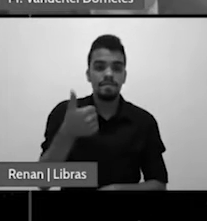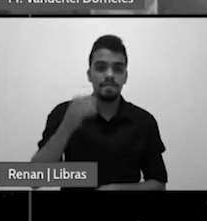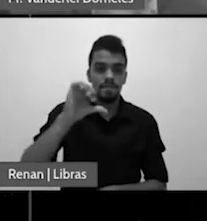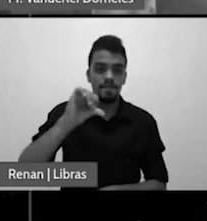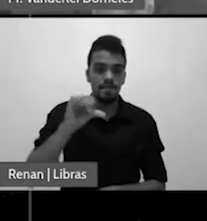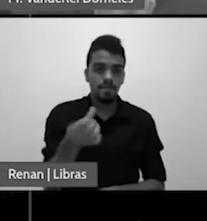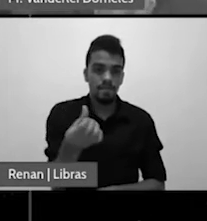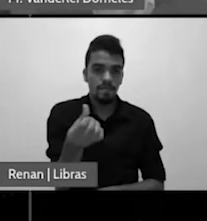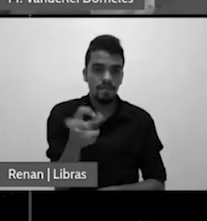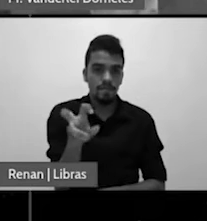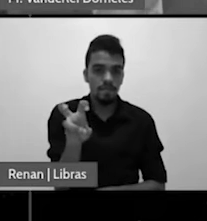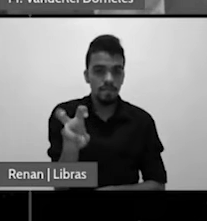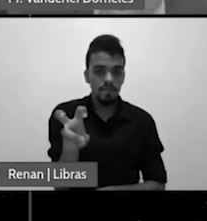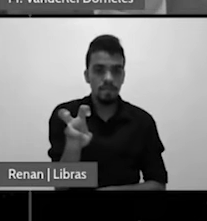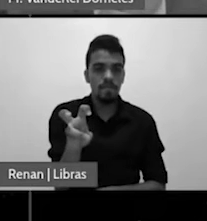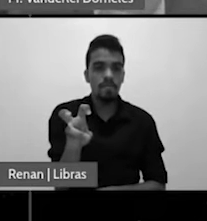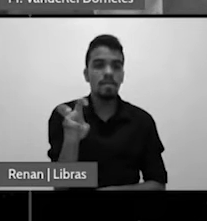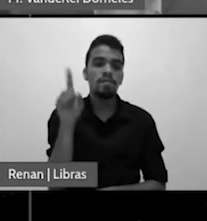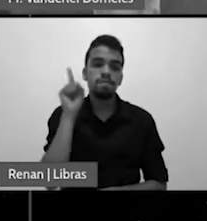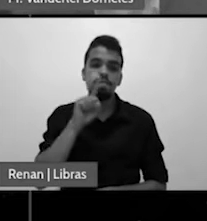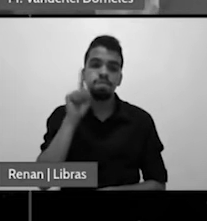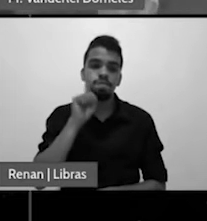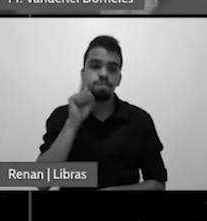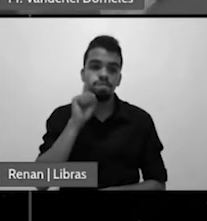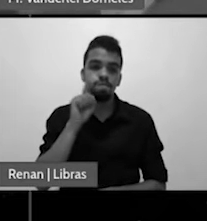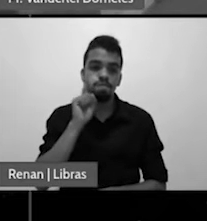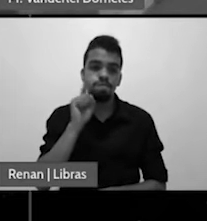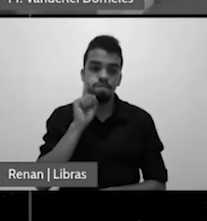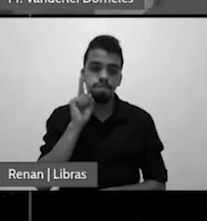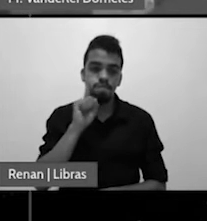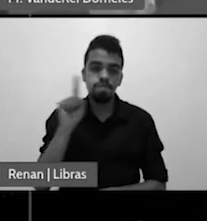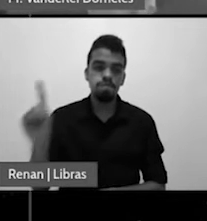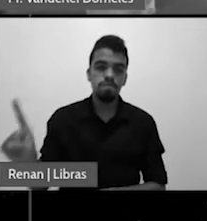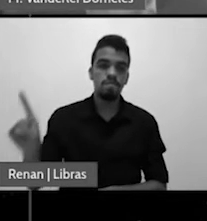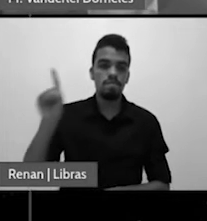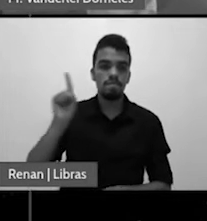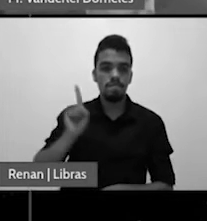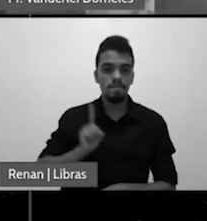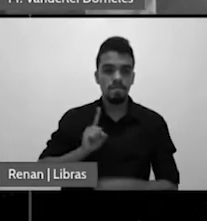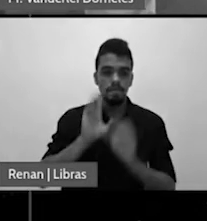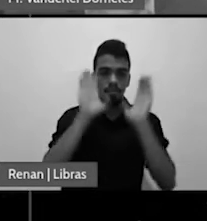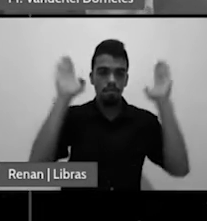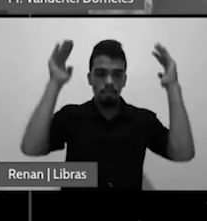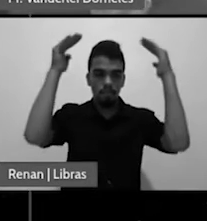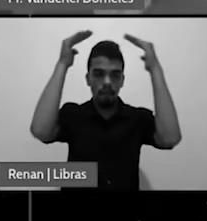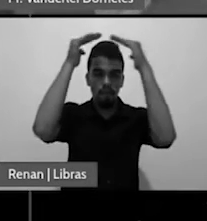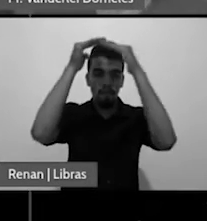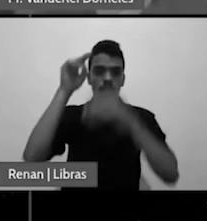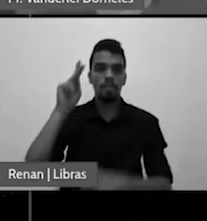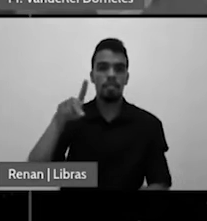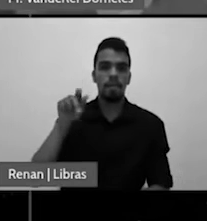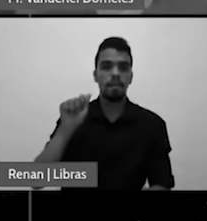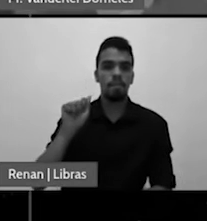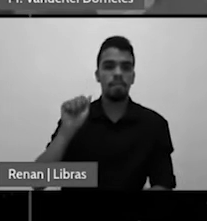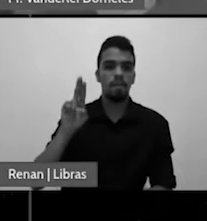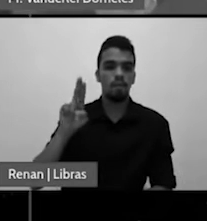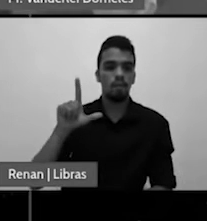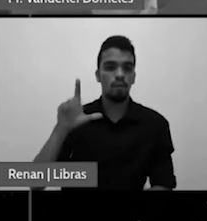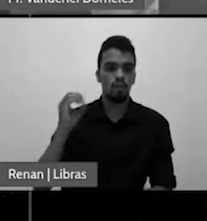receberam o Pontífice Romano então o Papa Paulo VI foi o primeiro a visitar os Estados Unidos